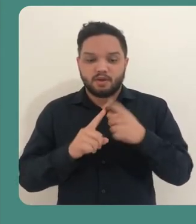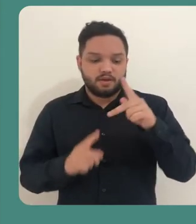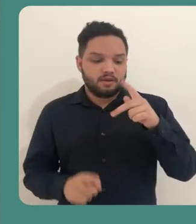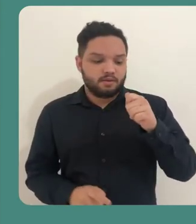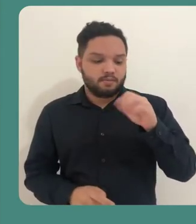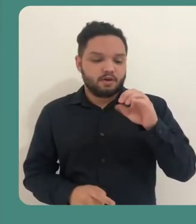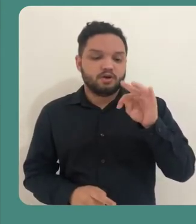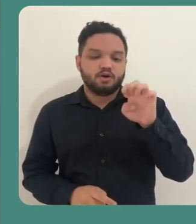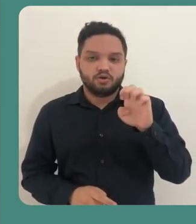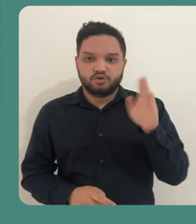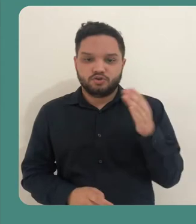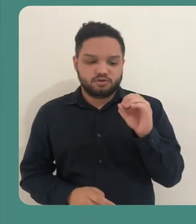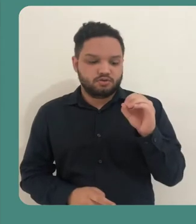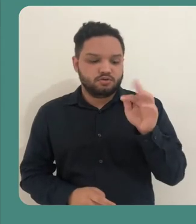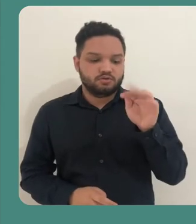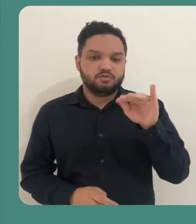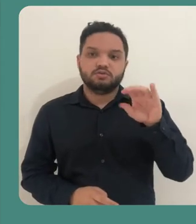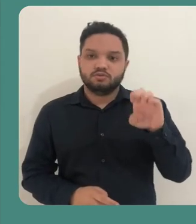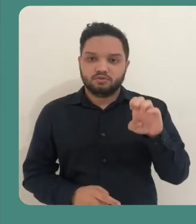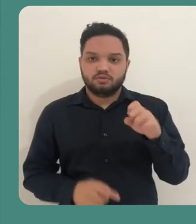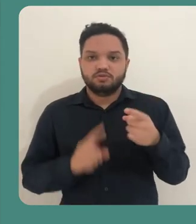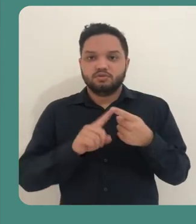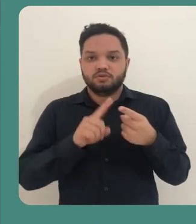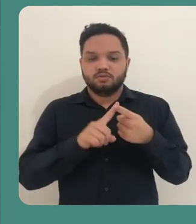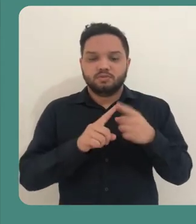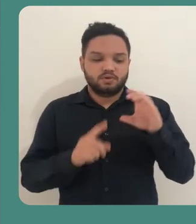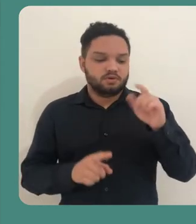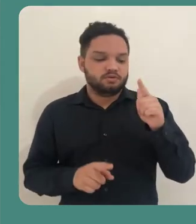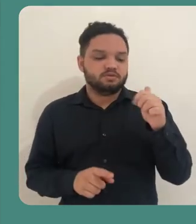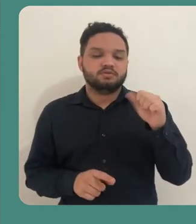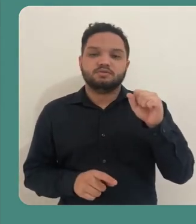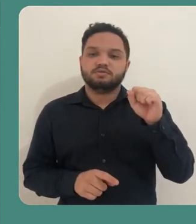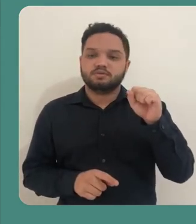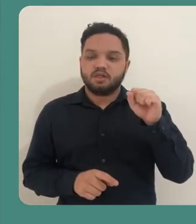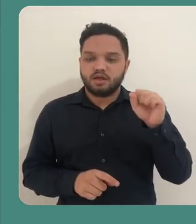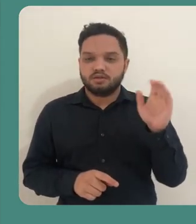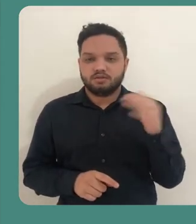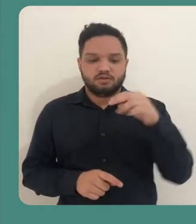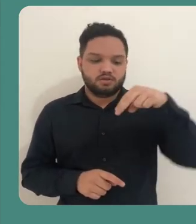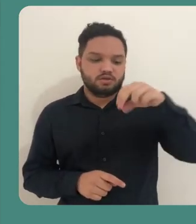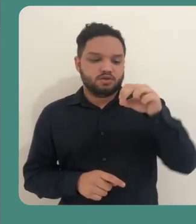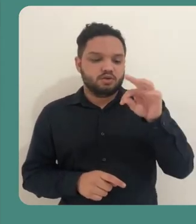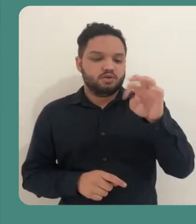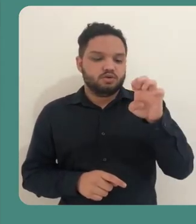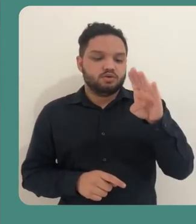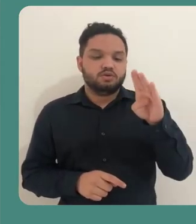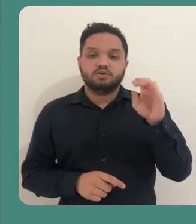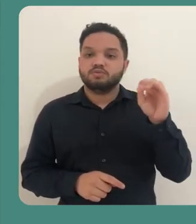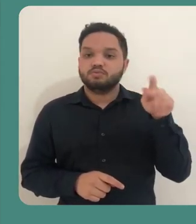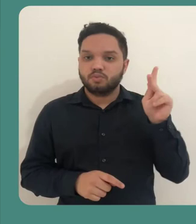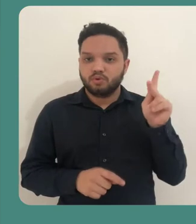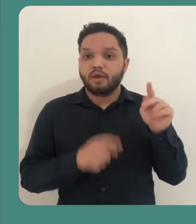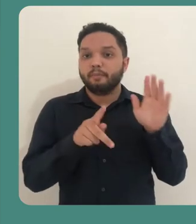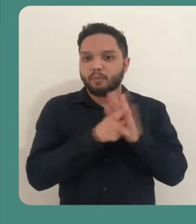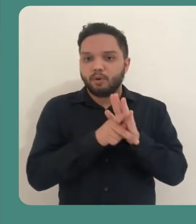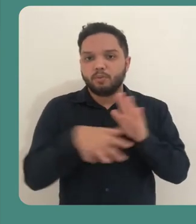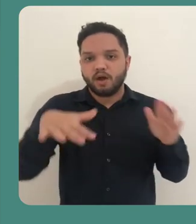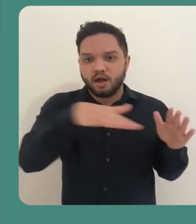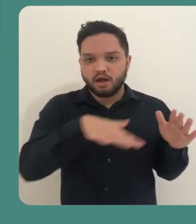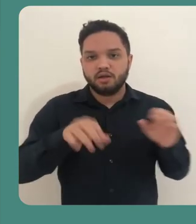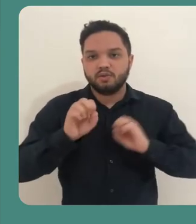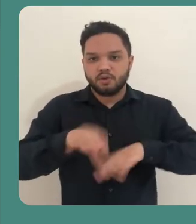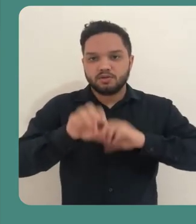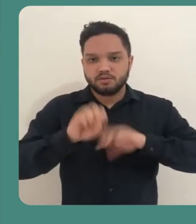pacote Office, e também do Class Notebook, que é uma plataforma voltada para a